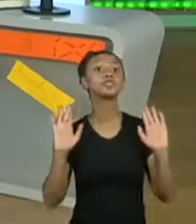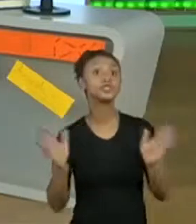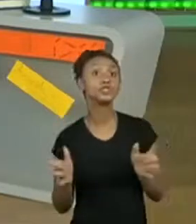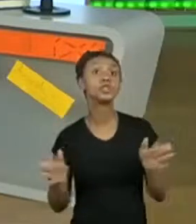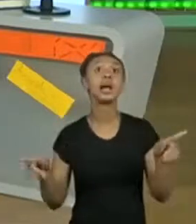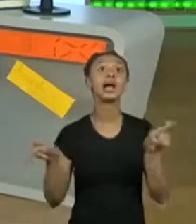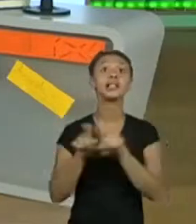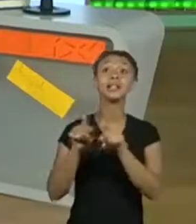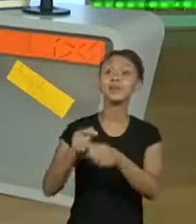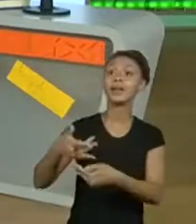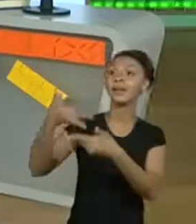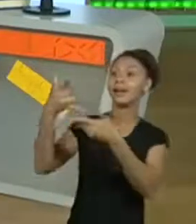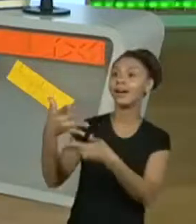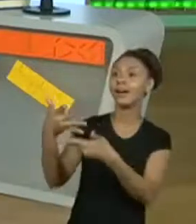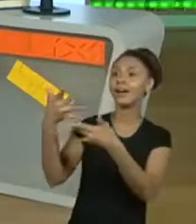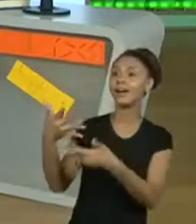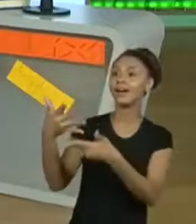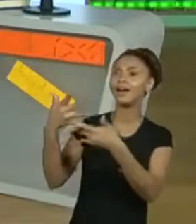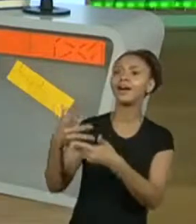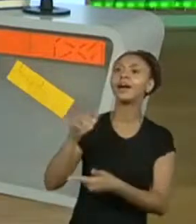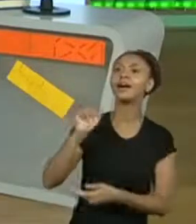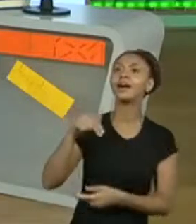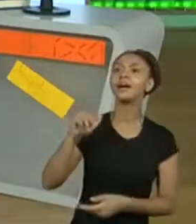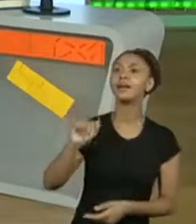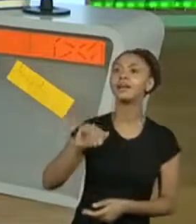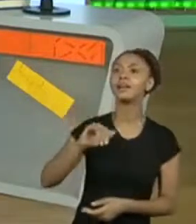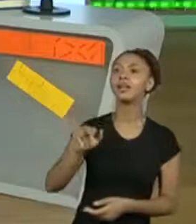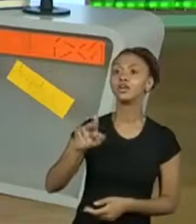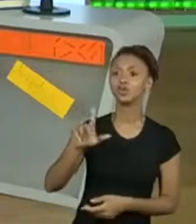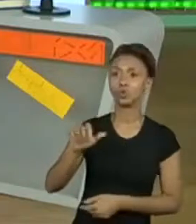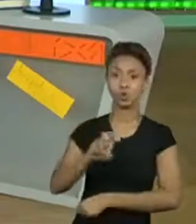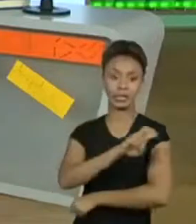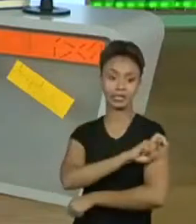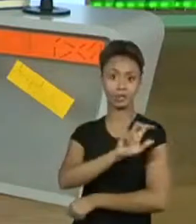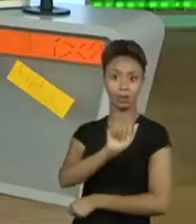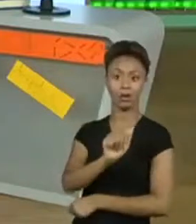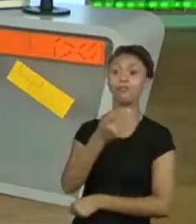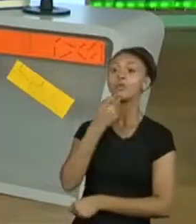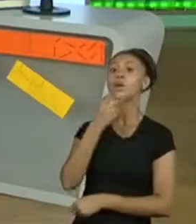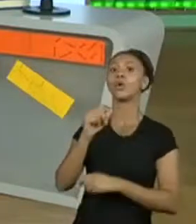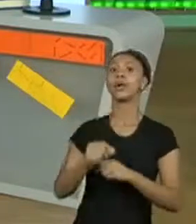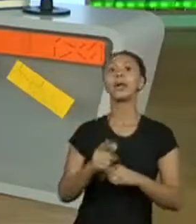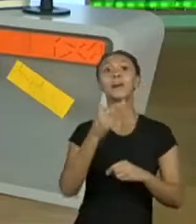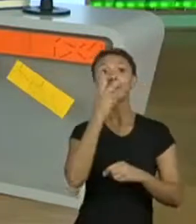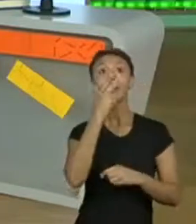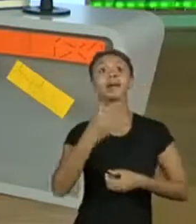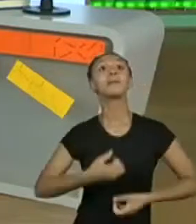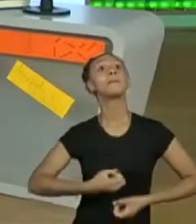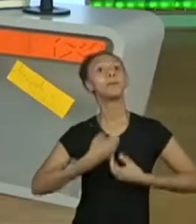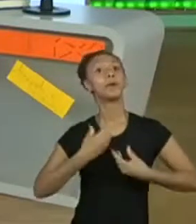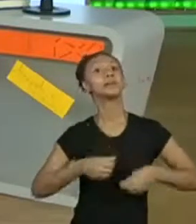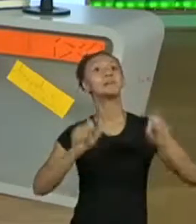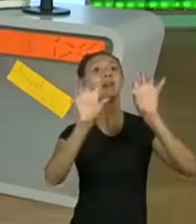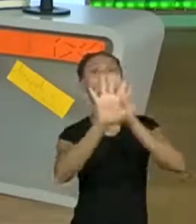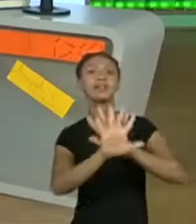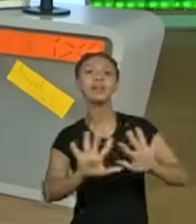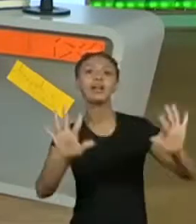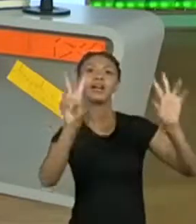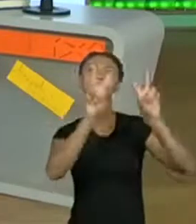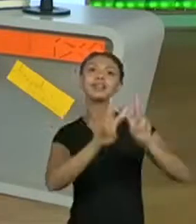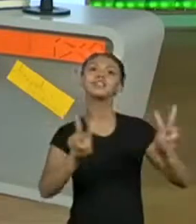aqui, a provânia colocou que Ana Júlia do 5º A falou que é como uma poesia visual. Perfeito.